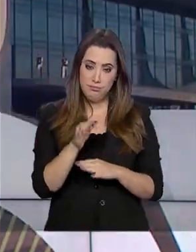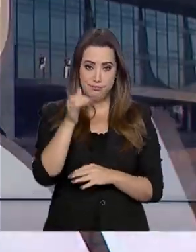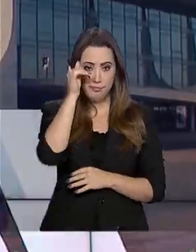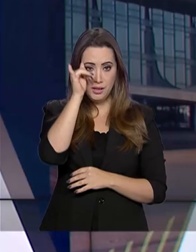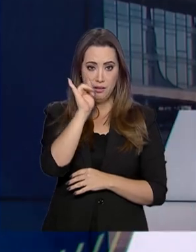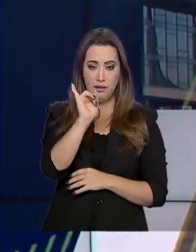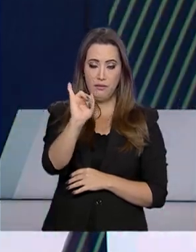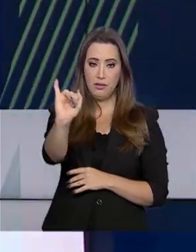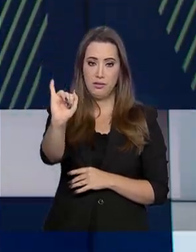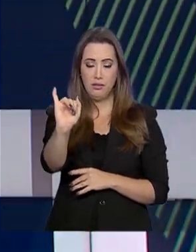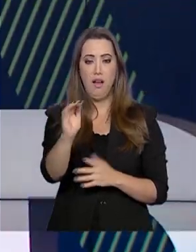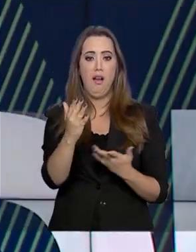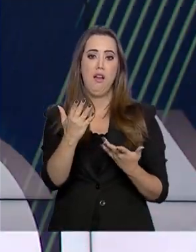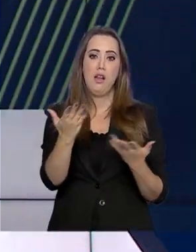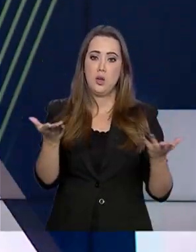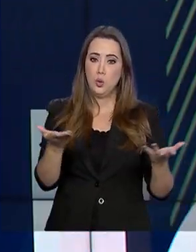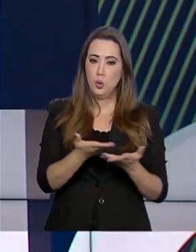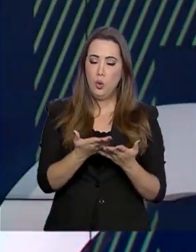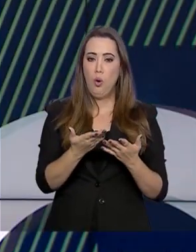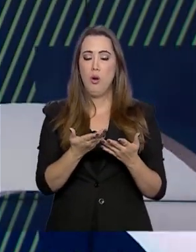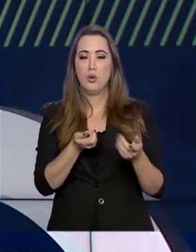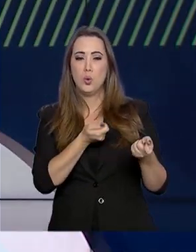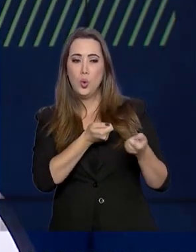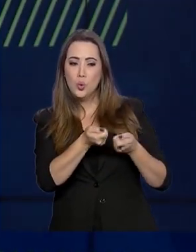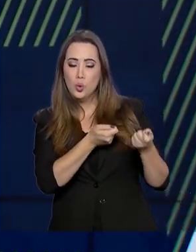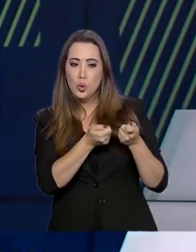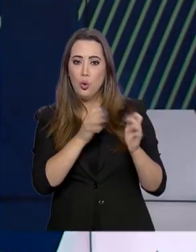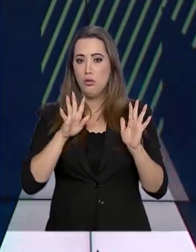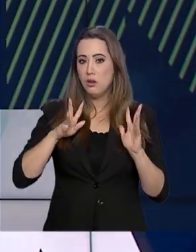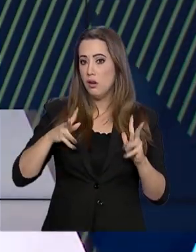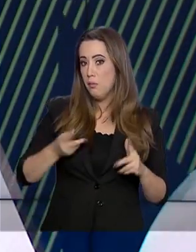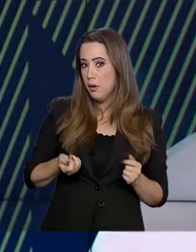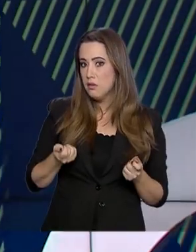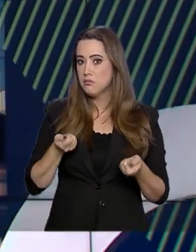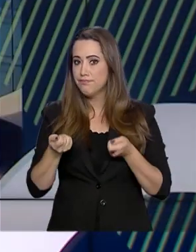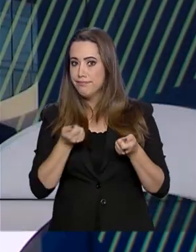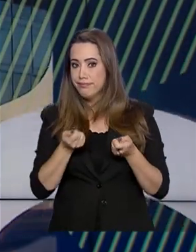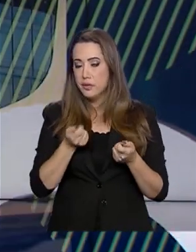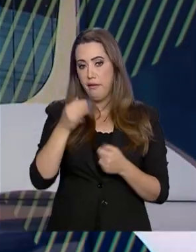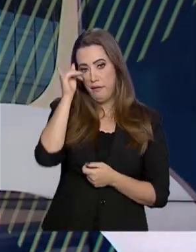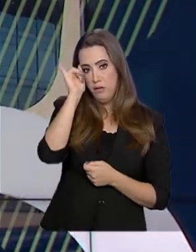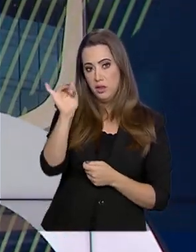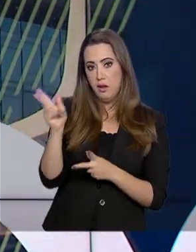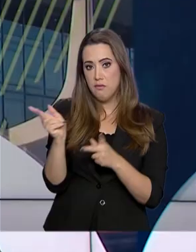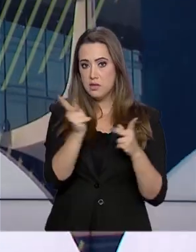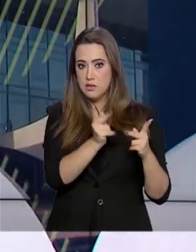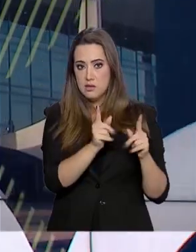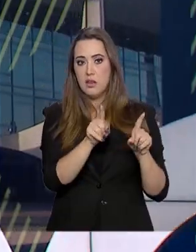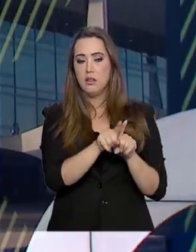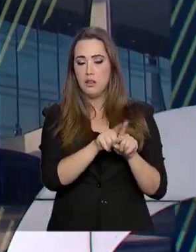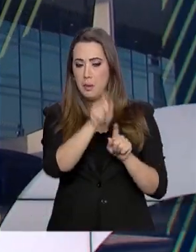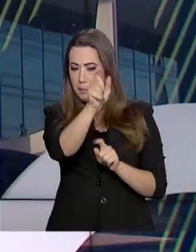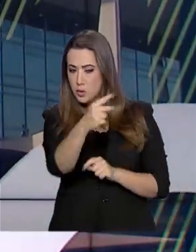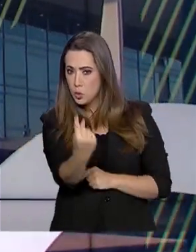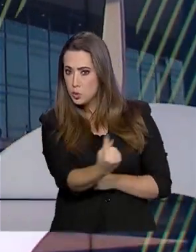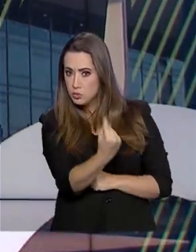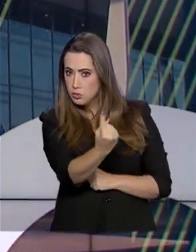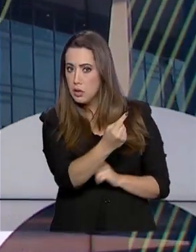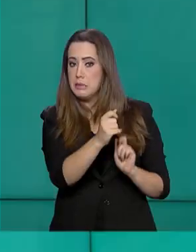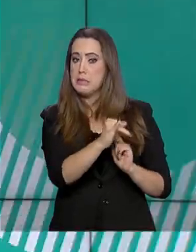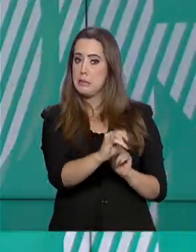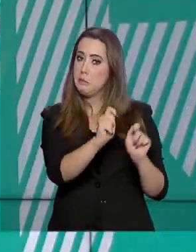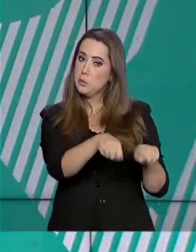sejam tomadas medidas preventivas de higiene e controle, com a restrição de visitas e até isolamento de presos, quando